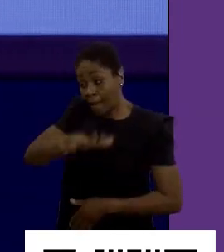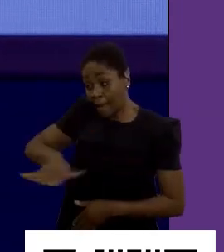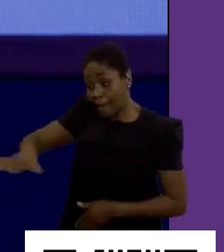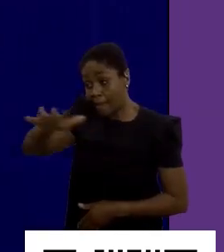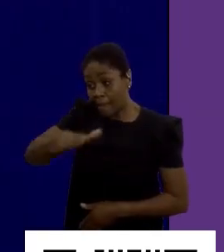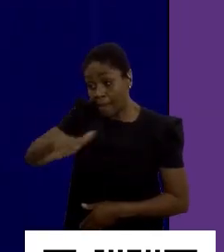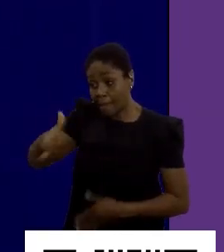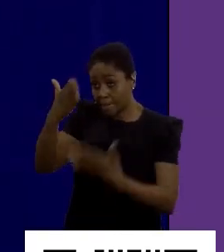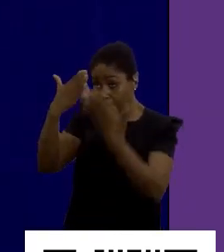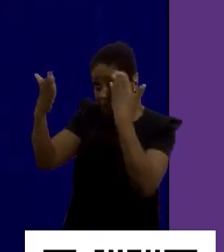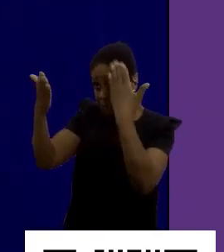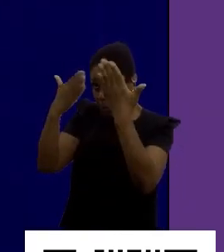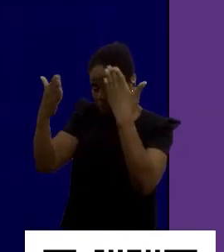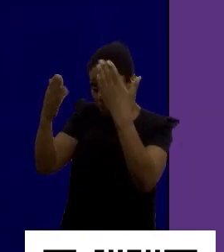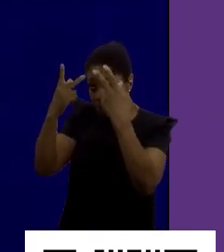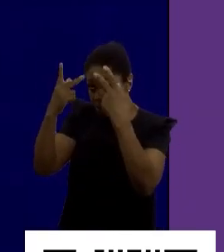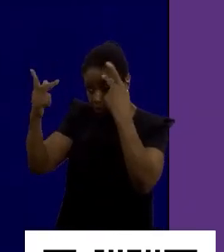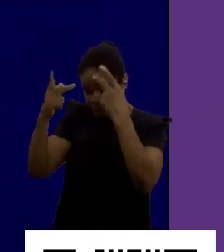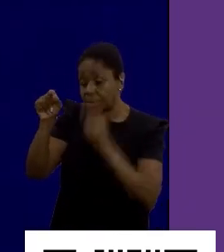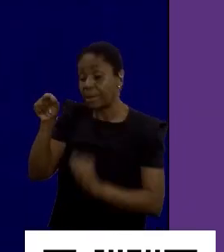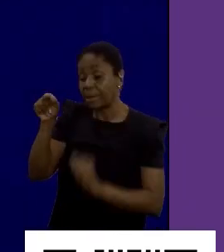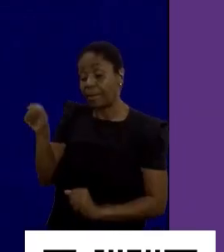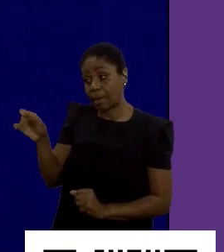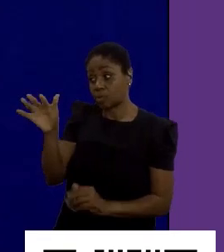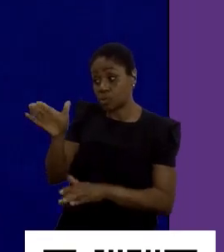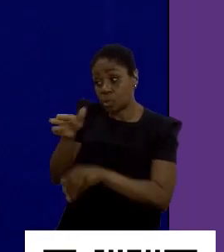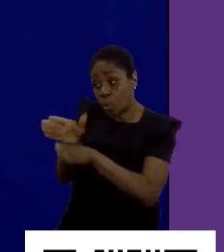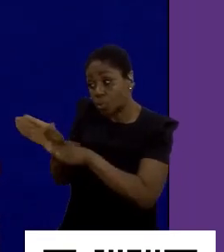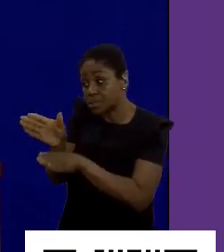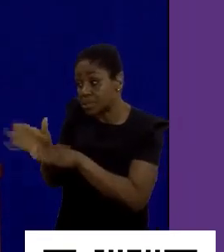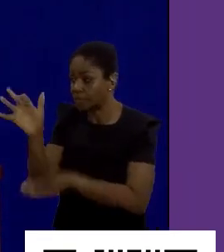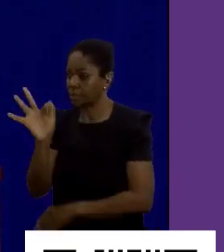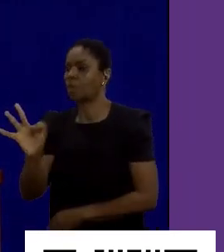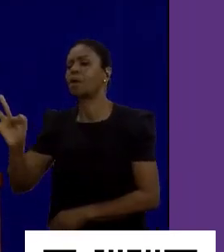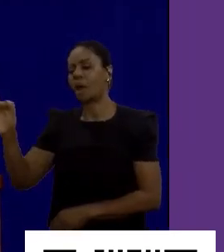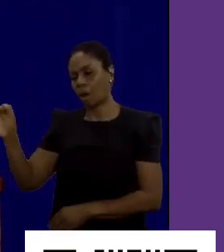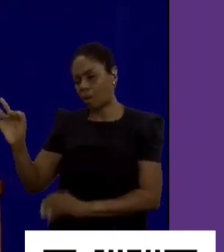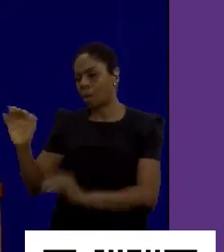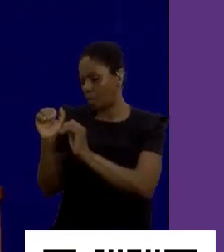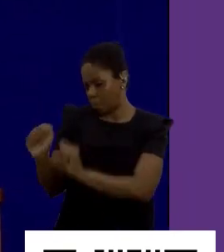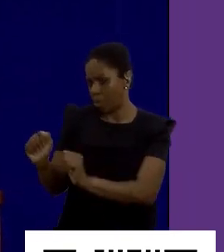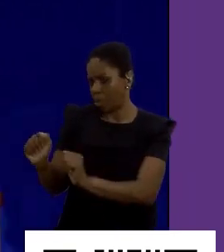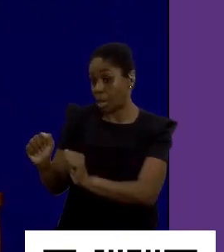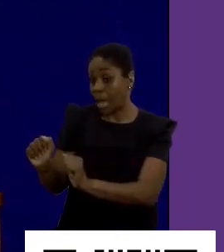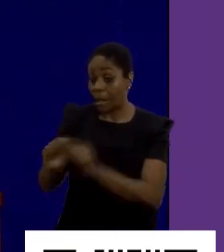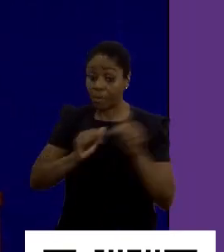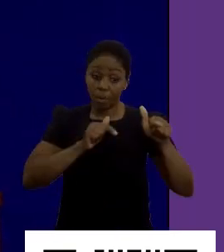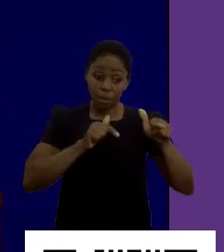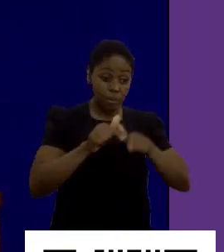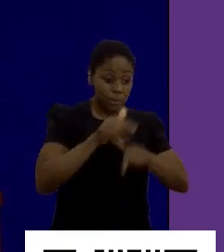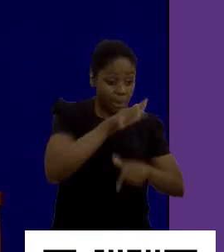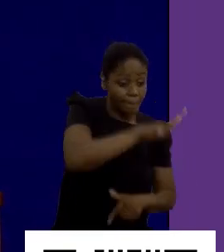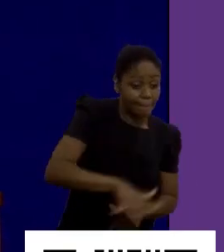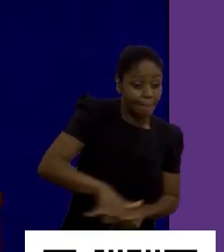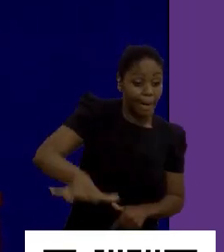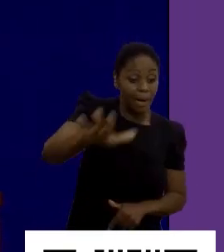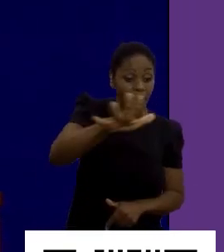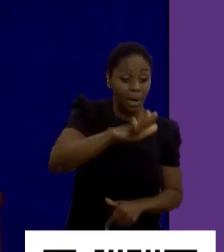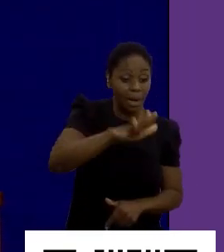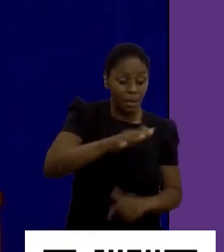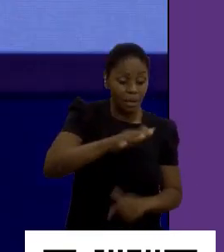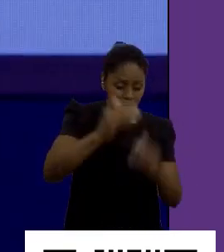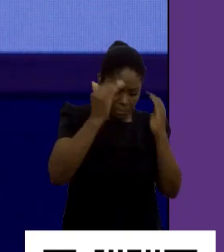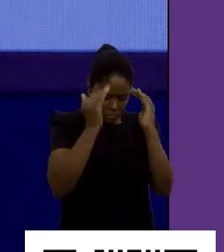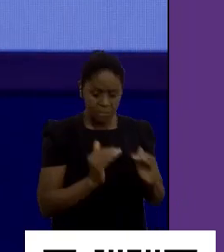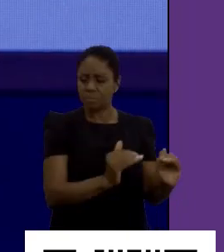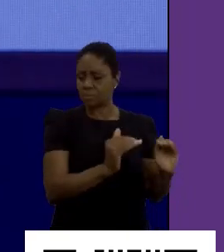conselho, dentro da sua federação, ela pode fazer as restrições que quiser. O mercado, ele não está submetido a isso porque não